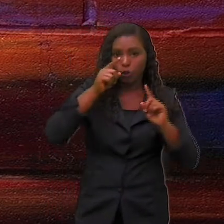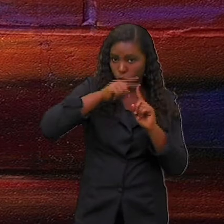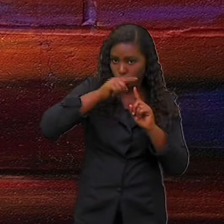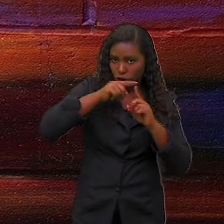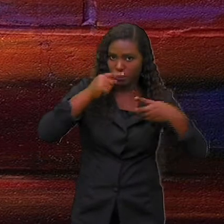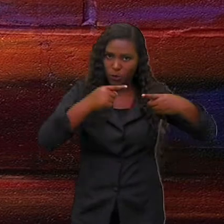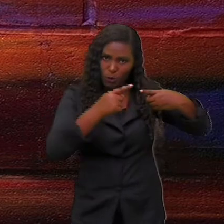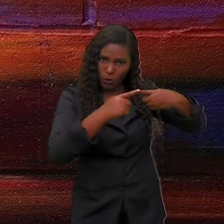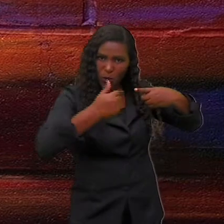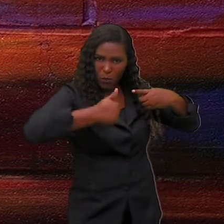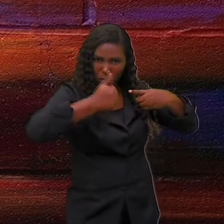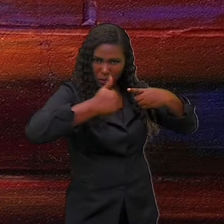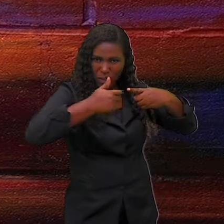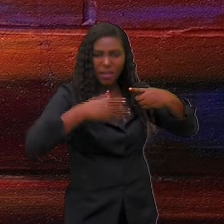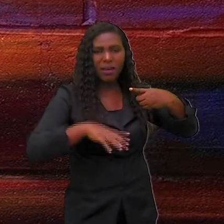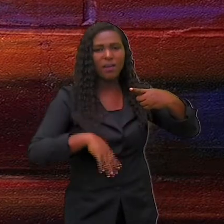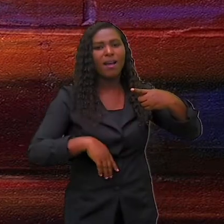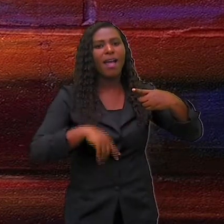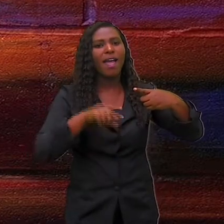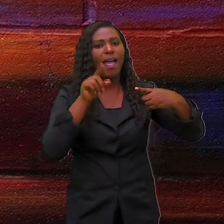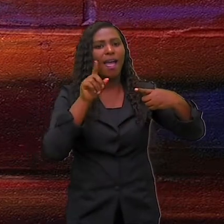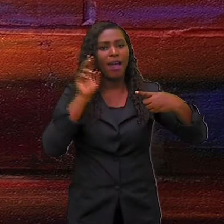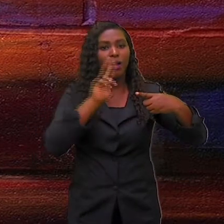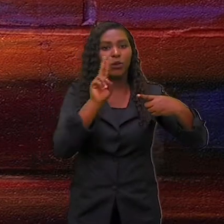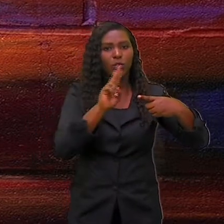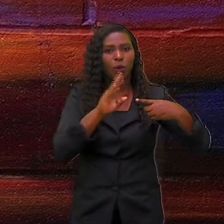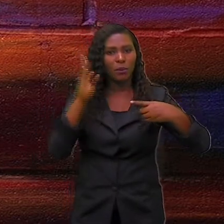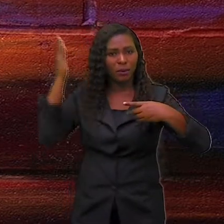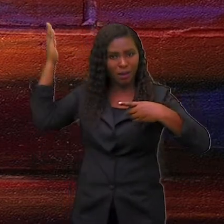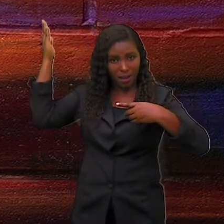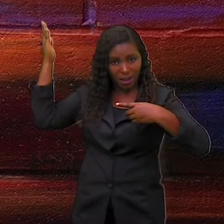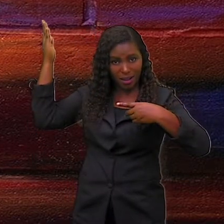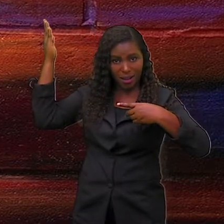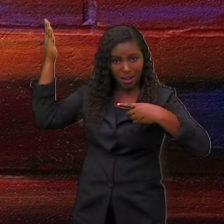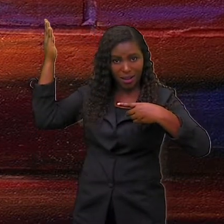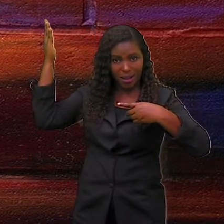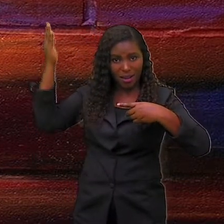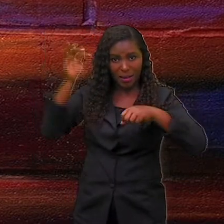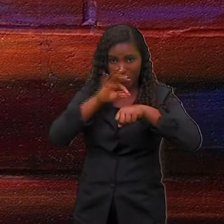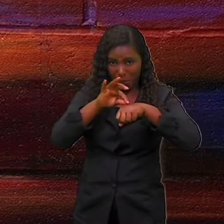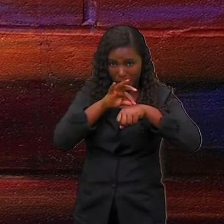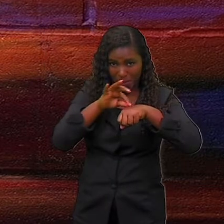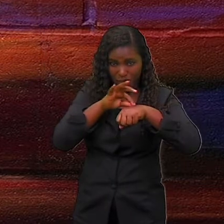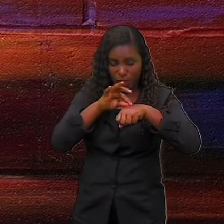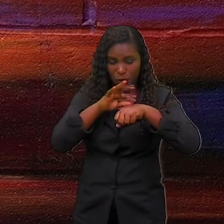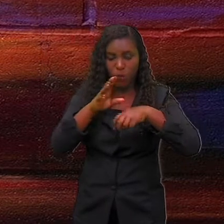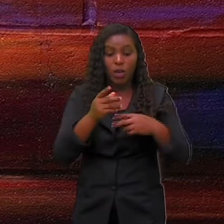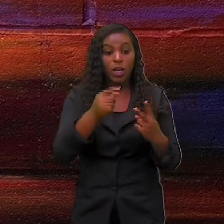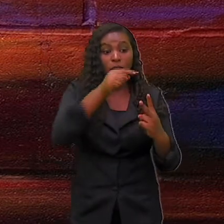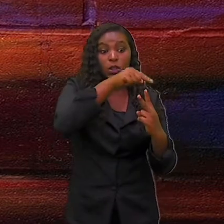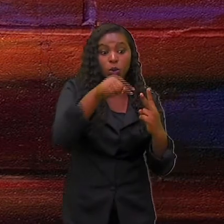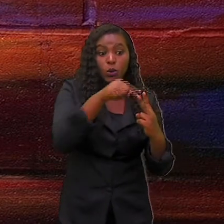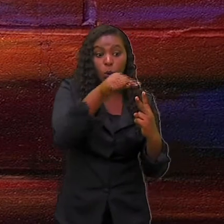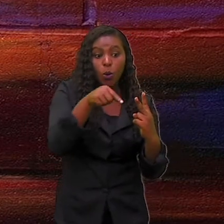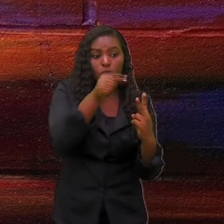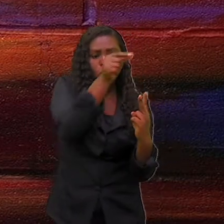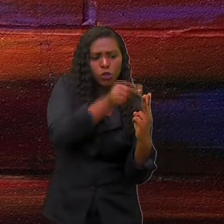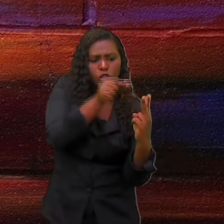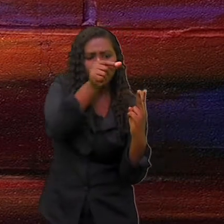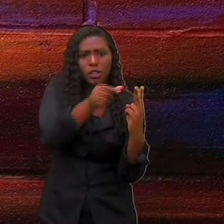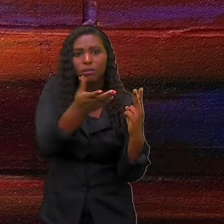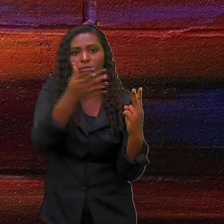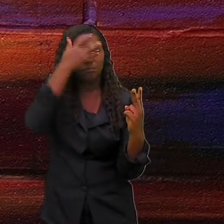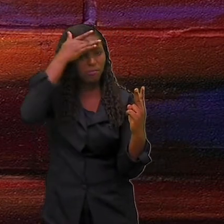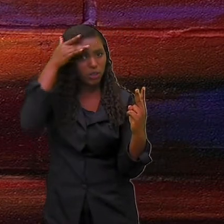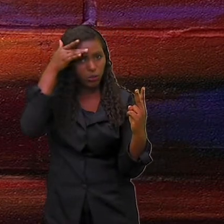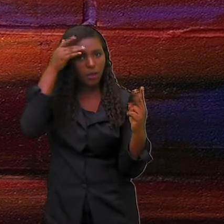ação e recebendo essa ação. Vamos de exemplo pra ficar mais fácil de entender? Olha